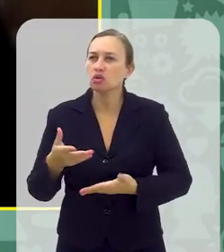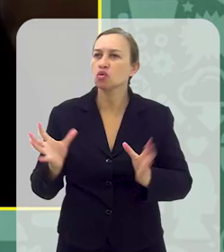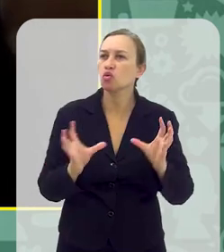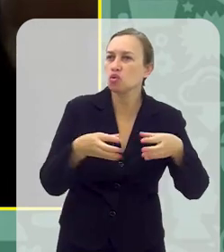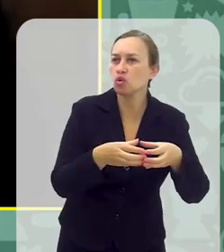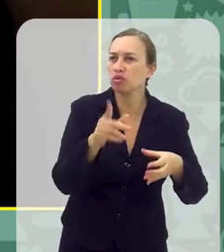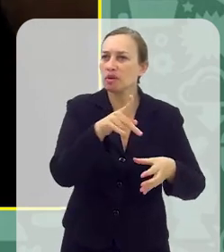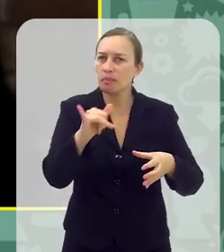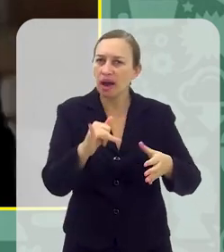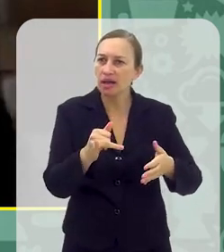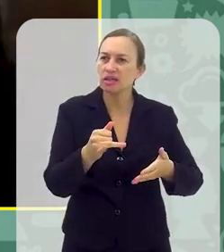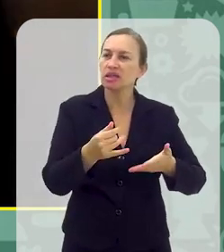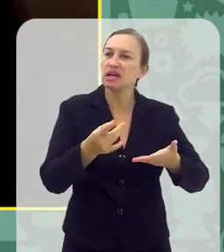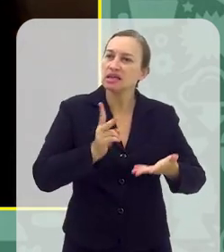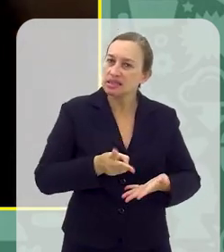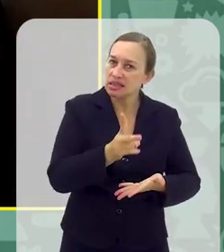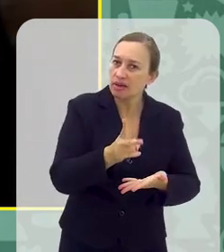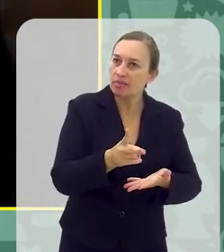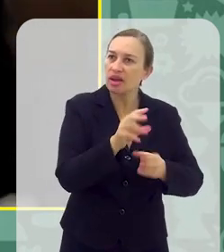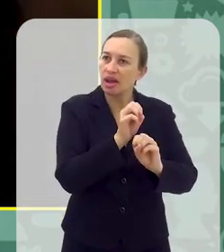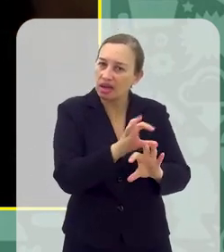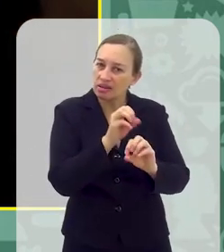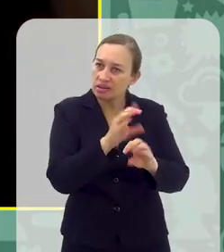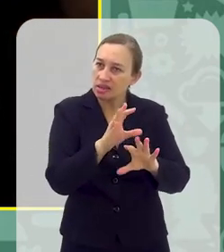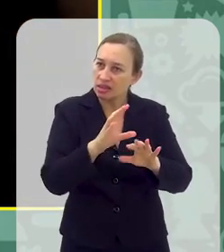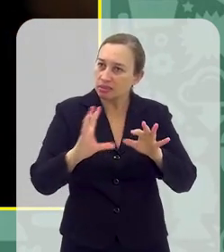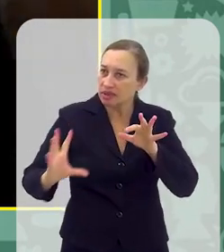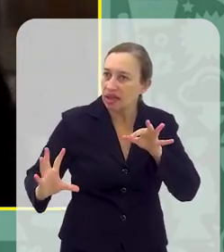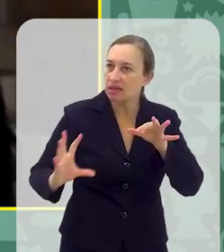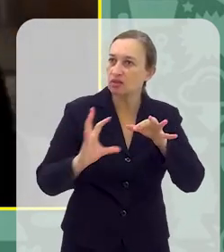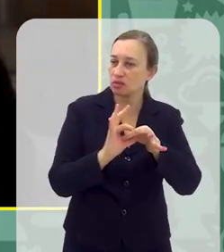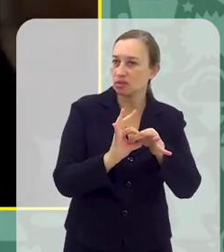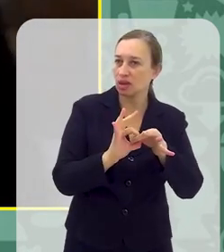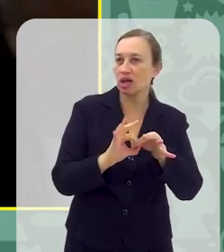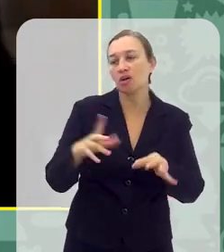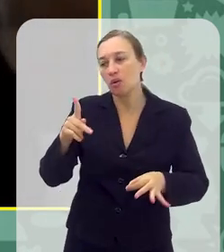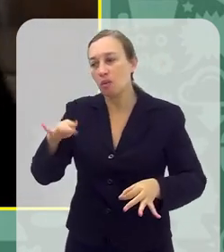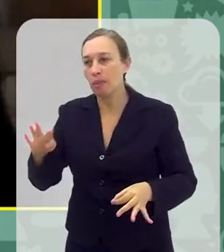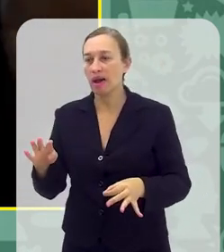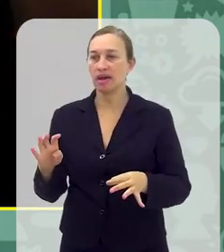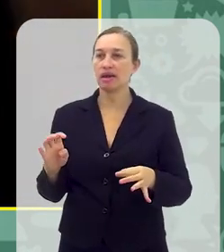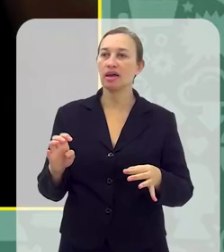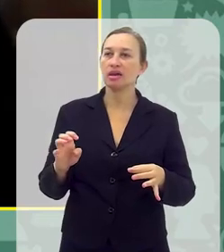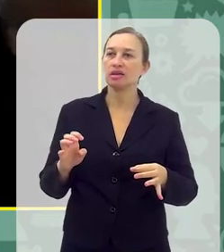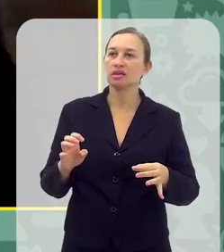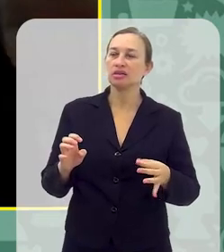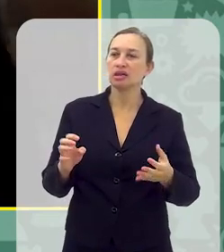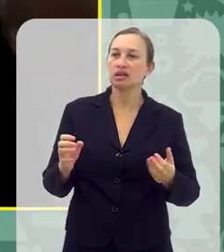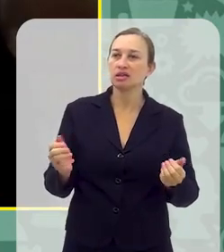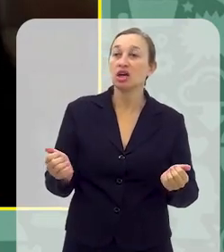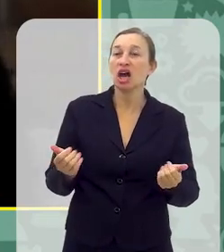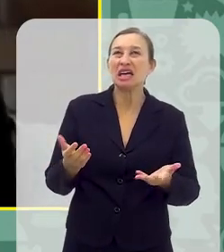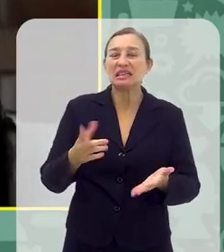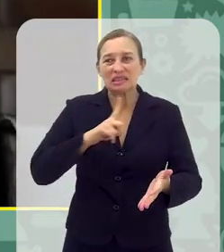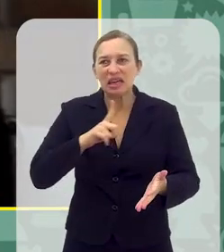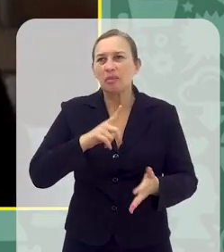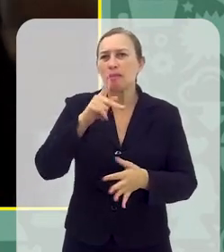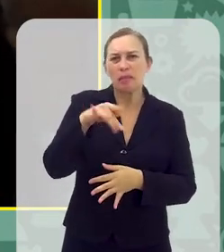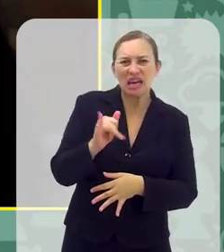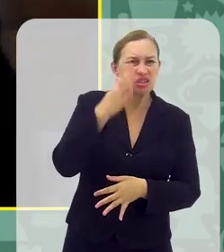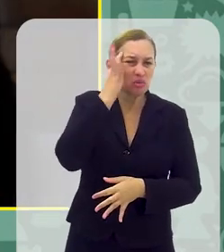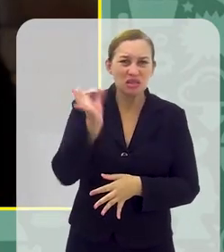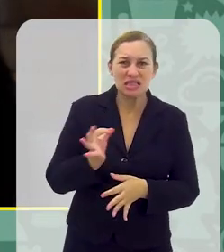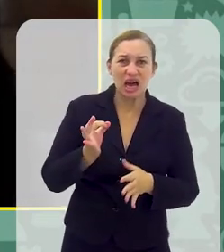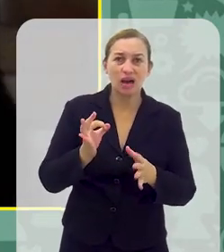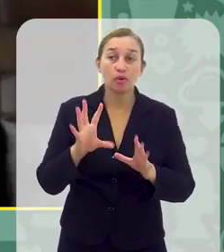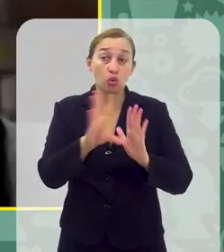do grupo de pais E a gente fortalece sempre isso para os pais De fortalecerem o vínculo com os filhos E estarem perto Geralmente tem muitos pais que nem sabem o que o filho